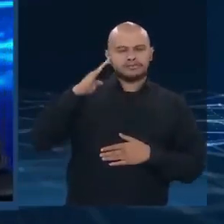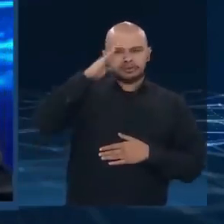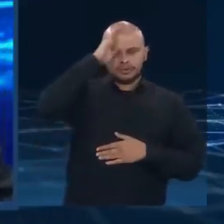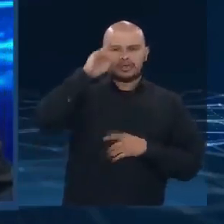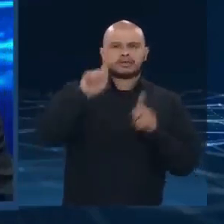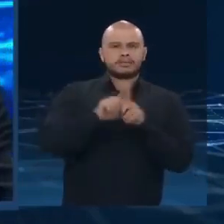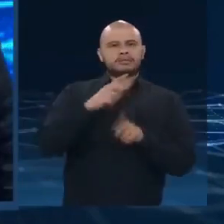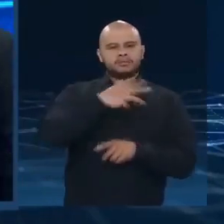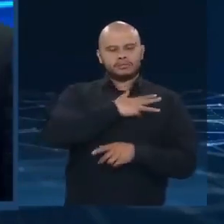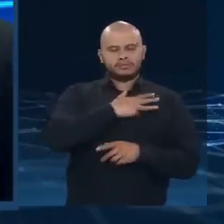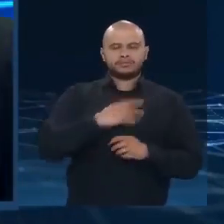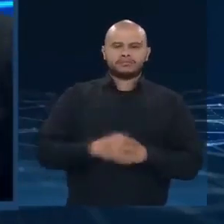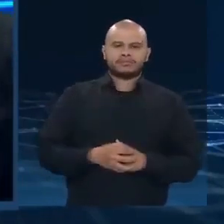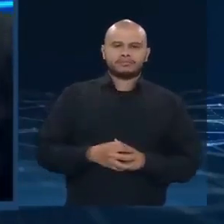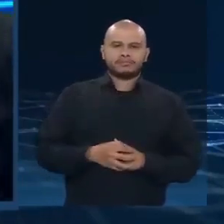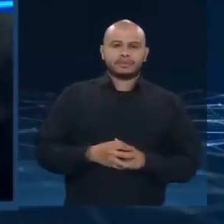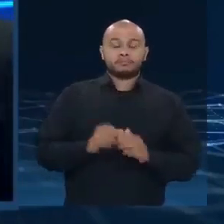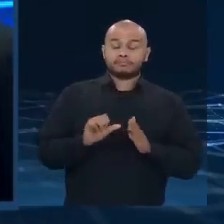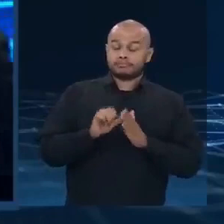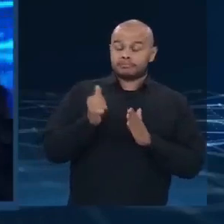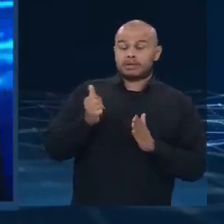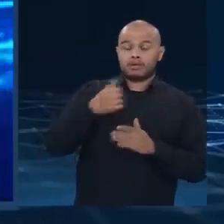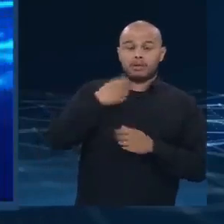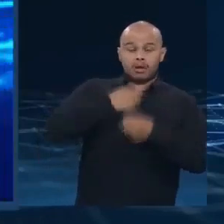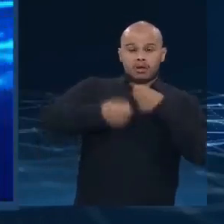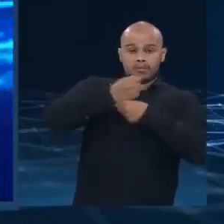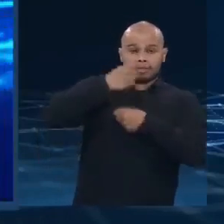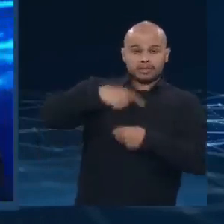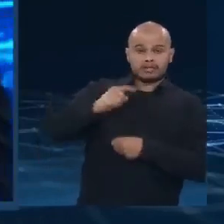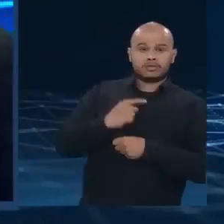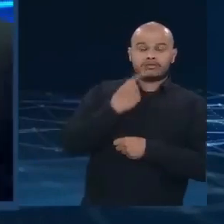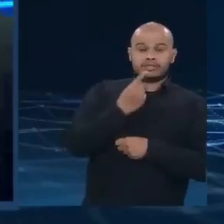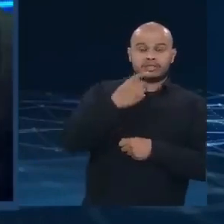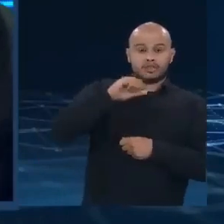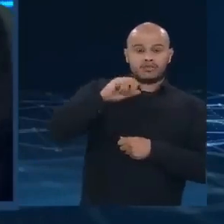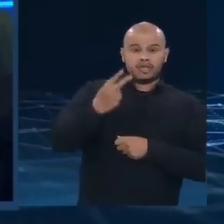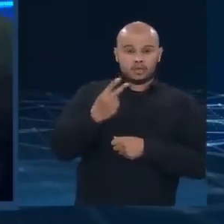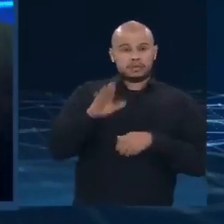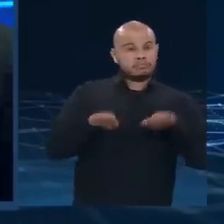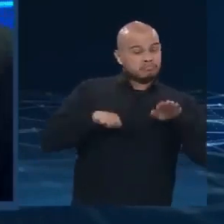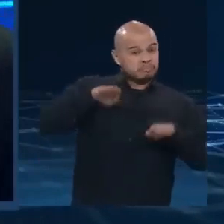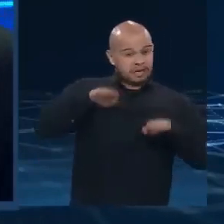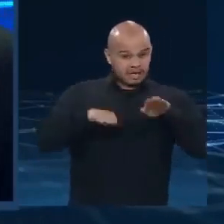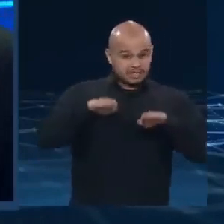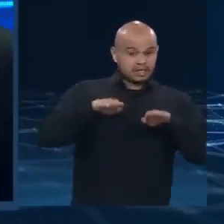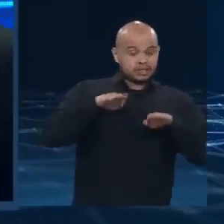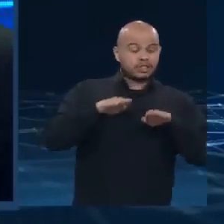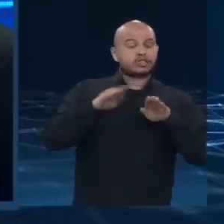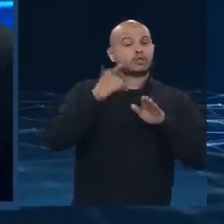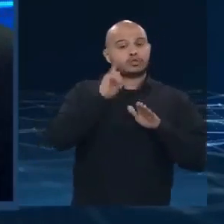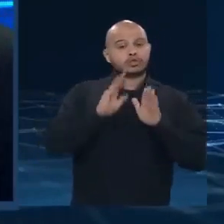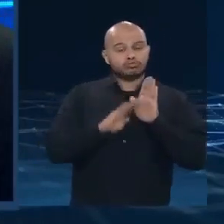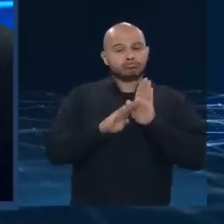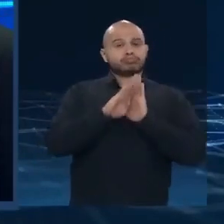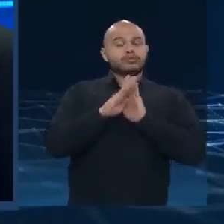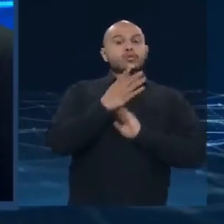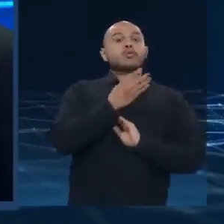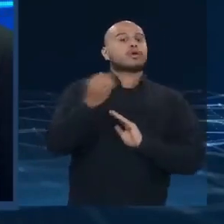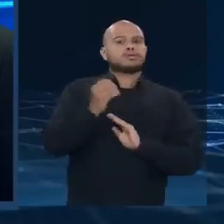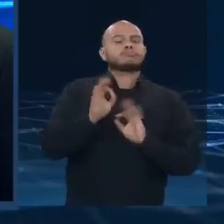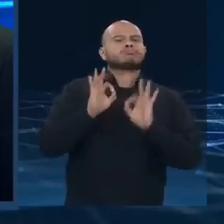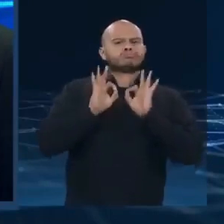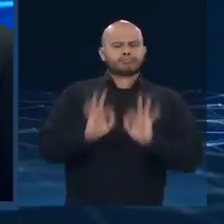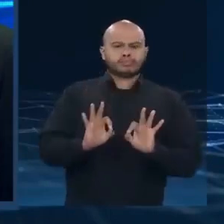Primeiro, até o ano passado era de R$ 192,00 em média. Nós passamos para R$ 400,00 de forma definitiva,